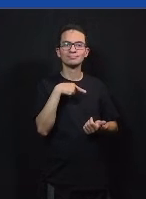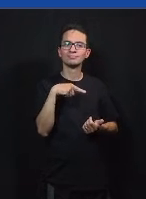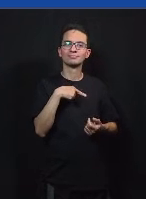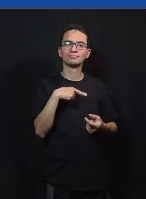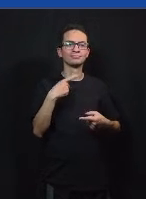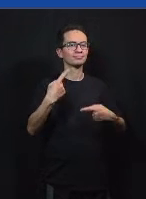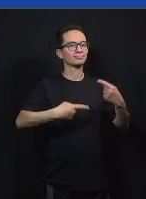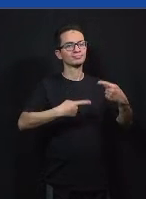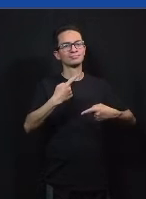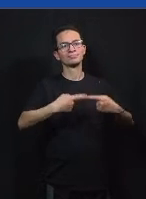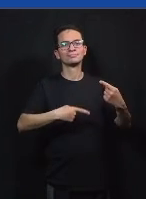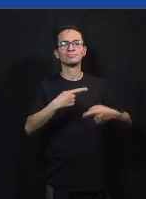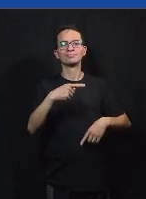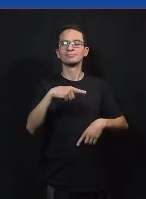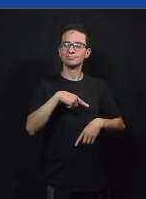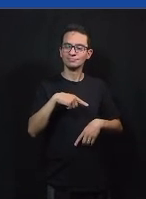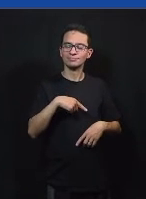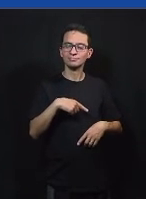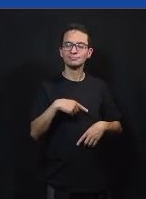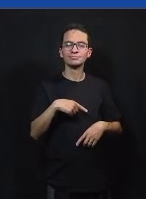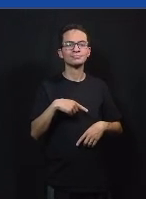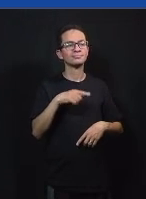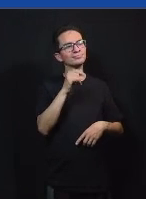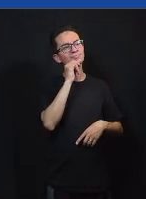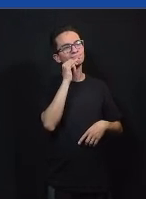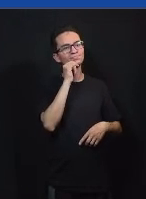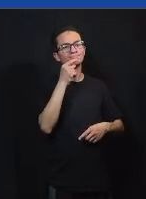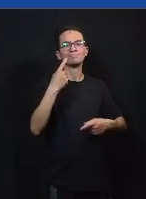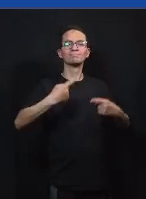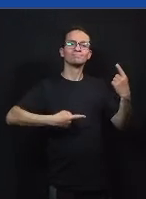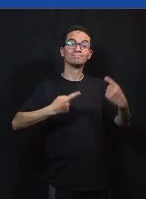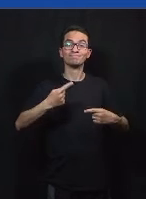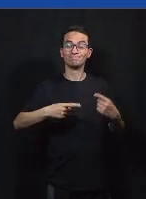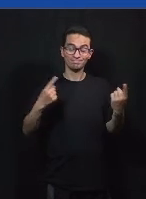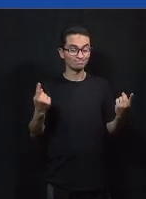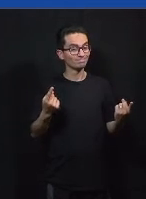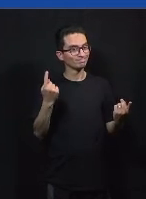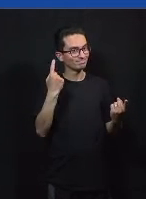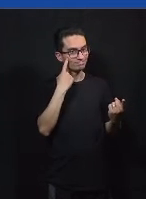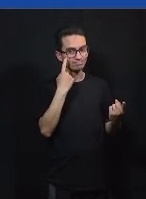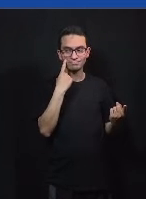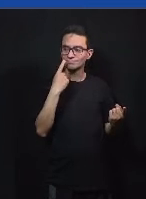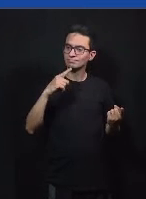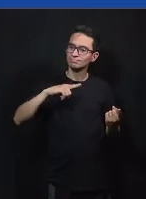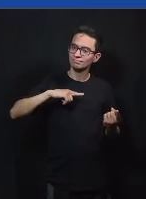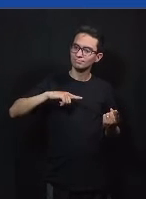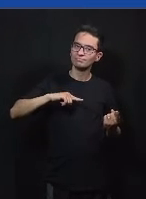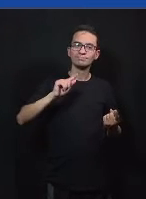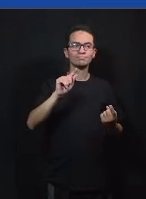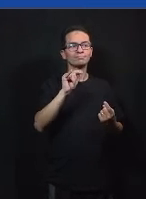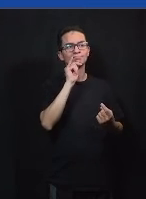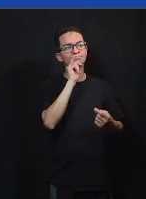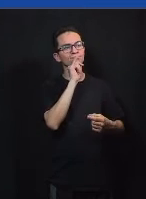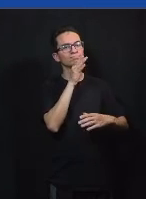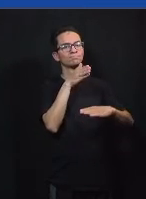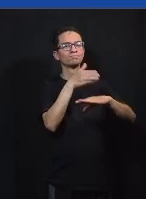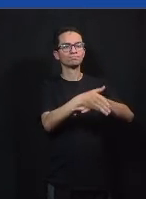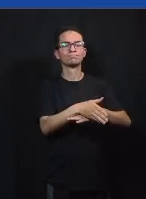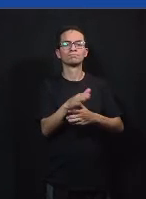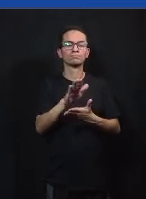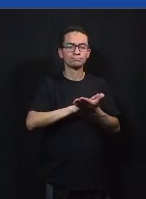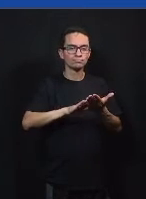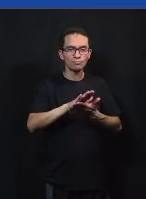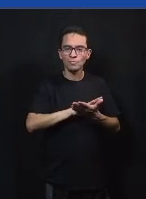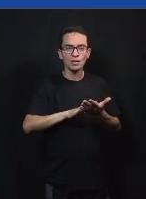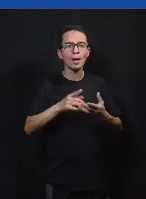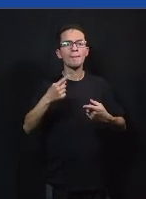fortalece a democracia quando esse debate ele é feito de uma forma estruturada quando ele não entra no quesito de uma